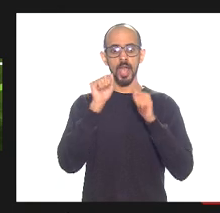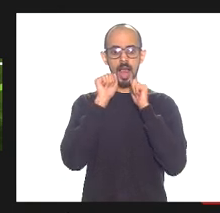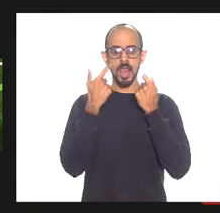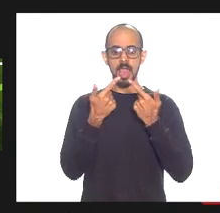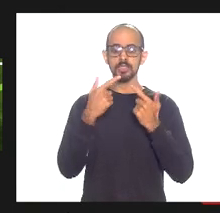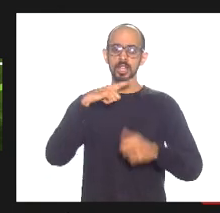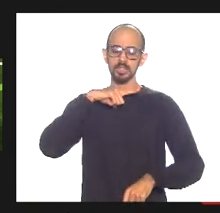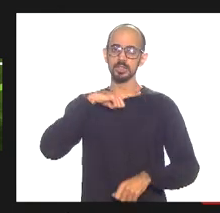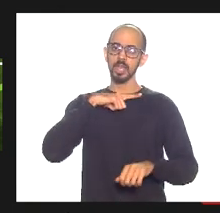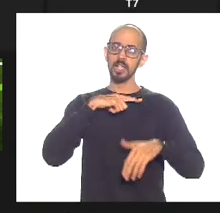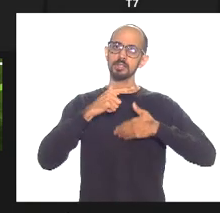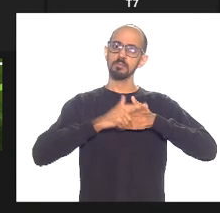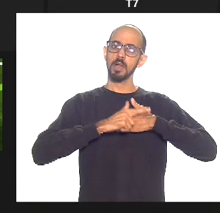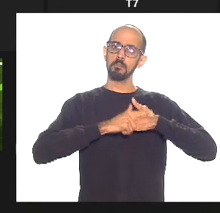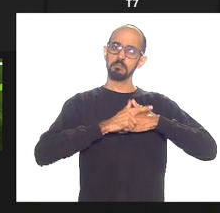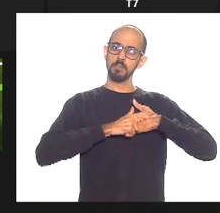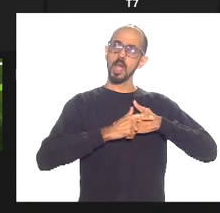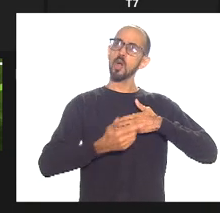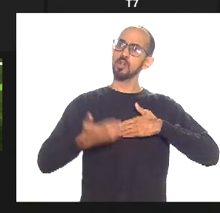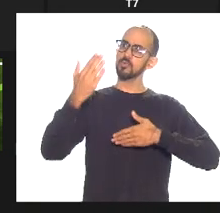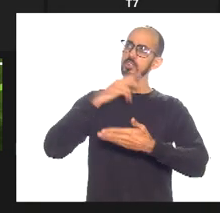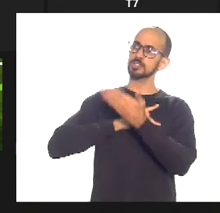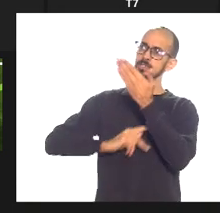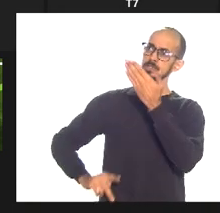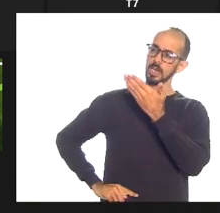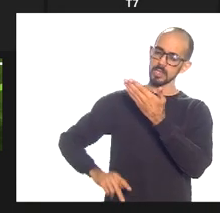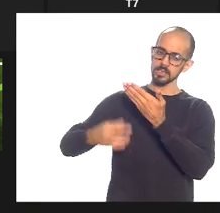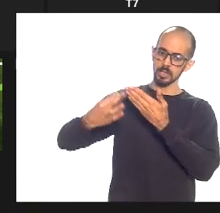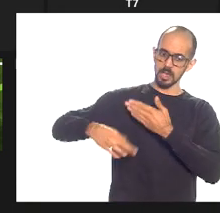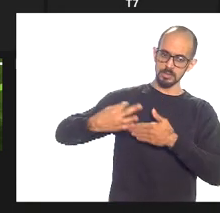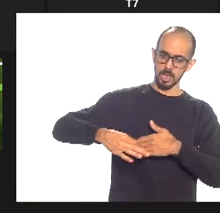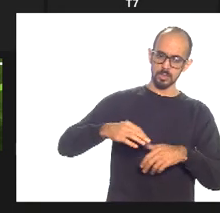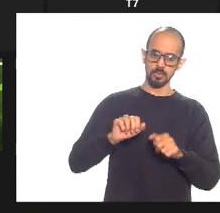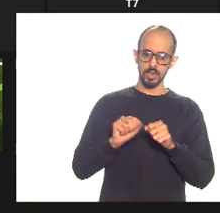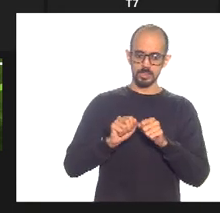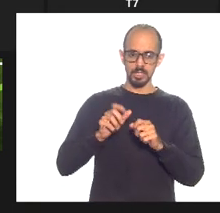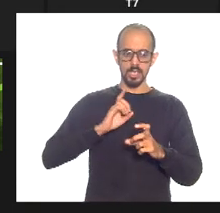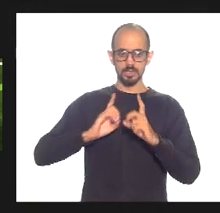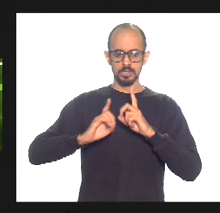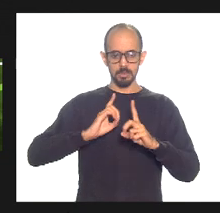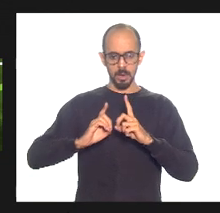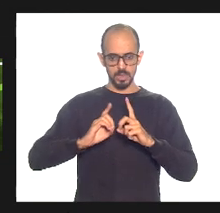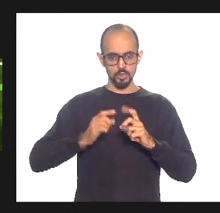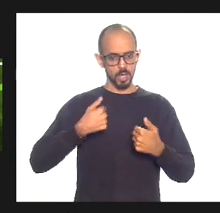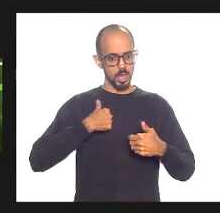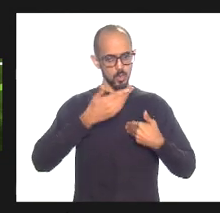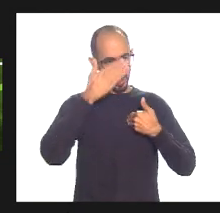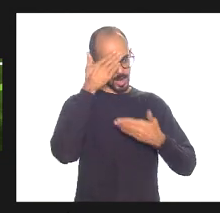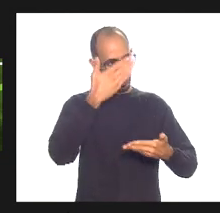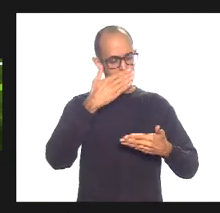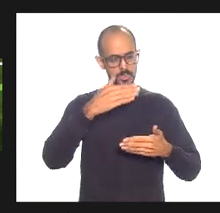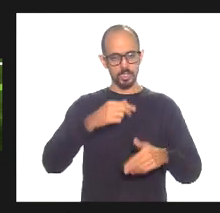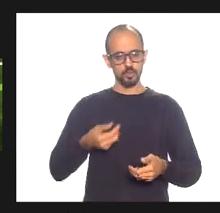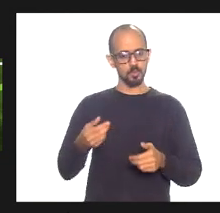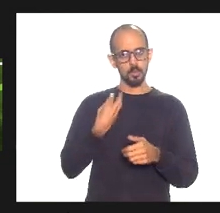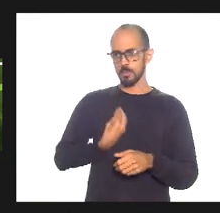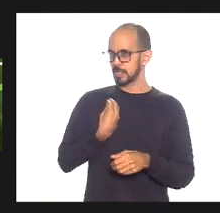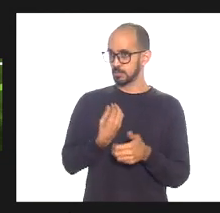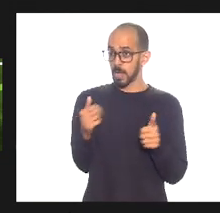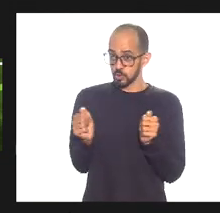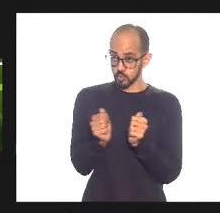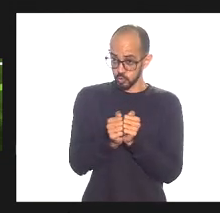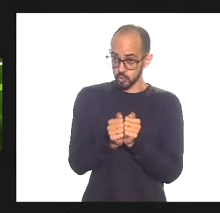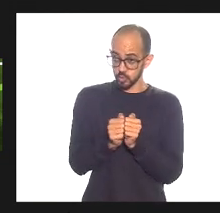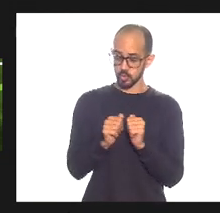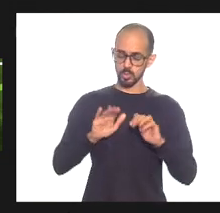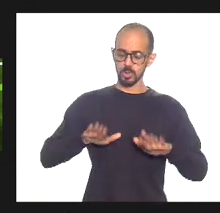vossa excelência tem capitaneado isso então fazer esse debate é fundamental e eu agradeço por poder fazer parte disso ao mesmo tempo